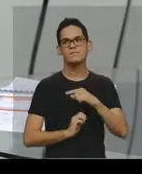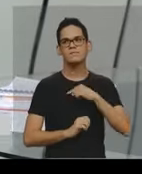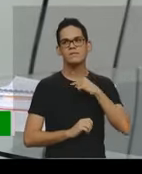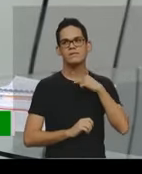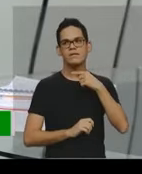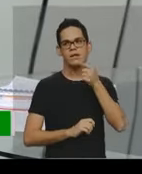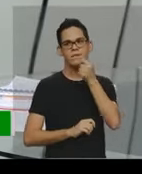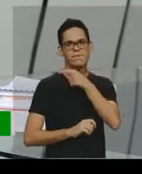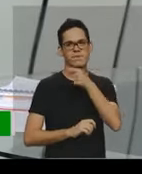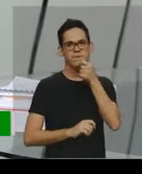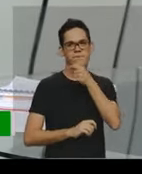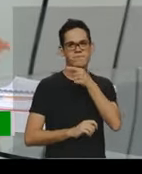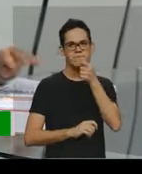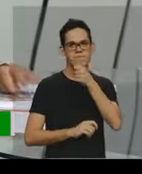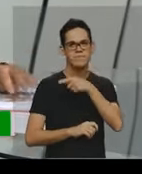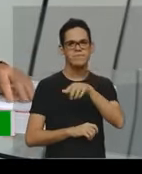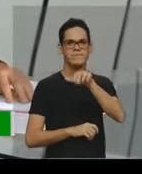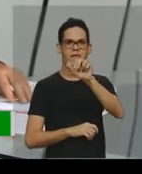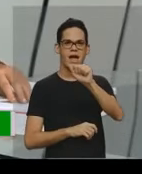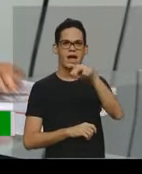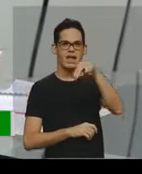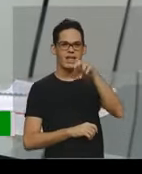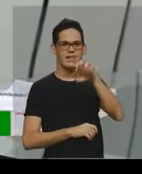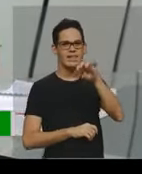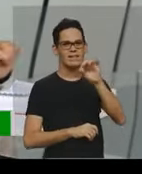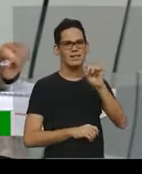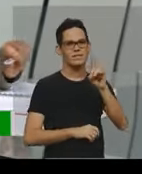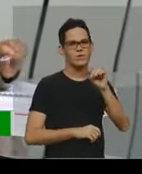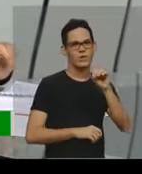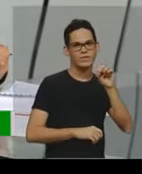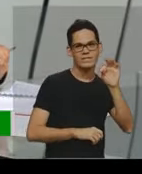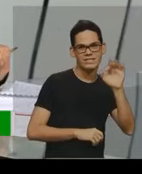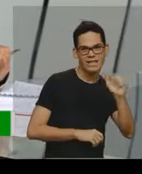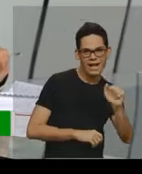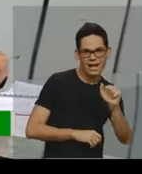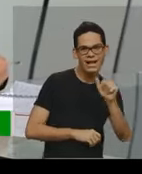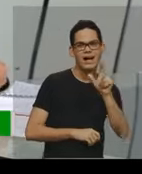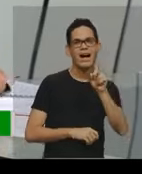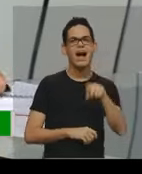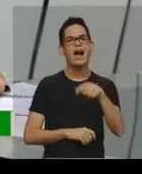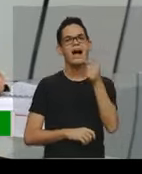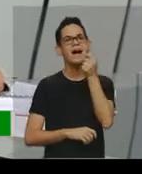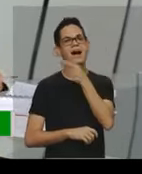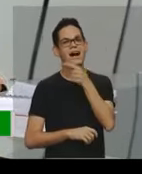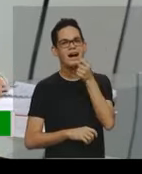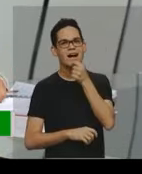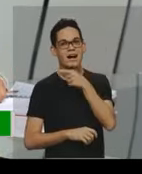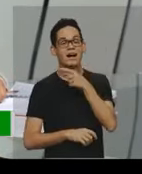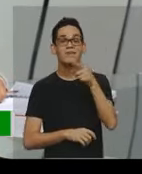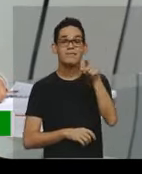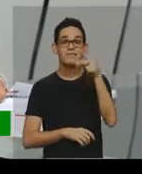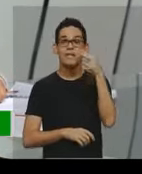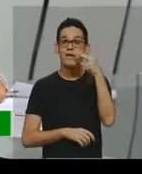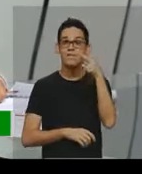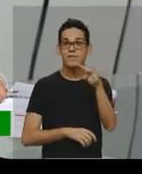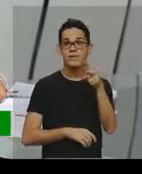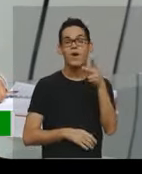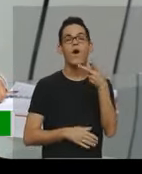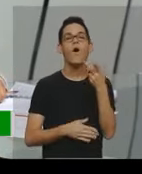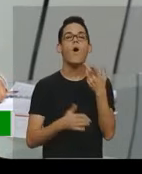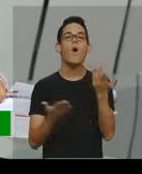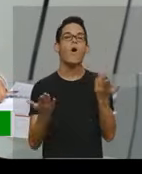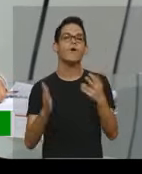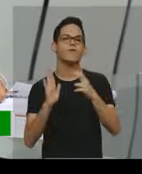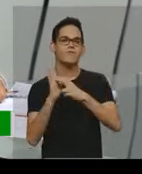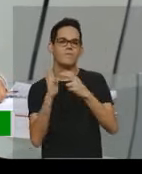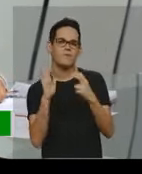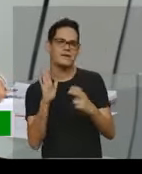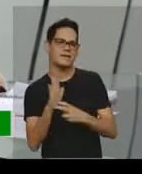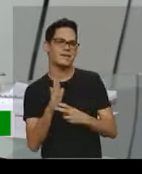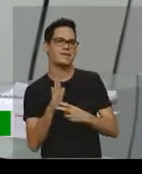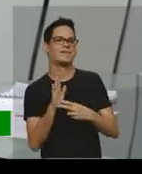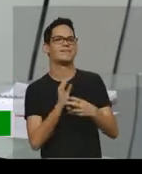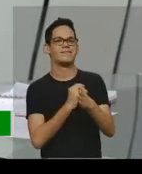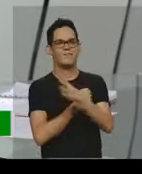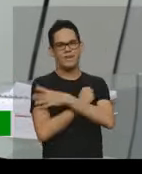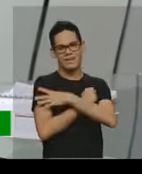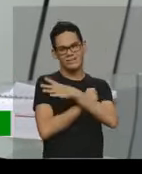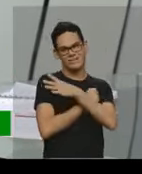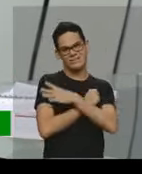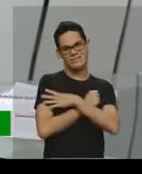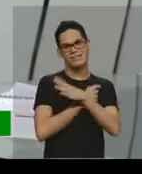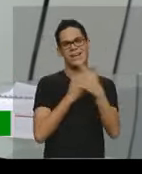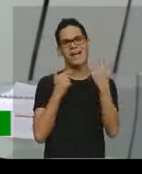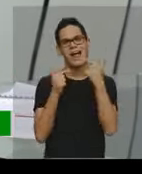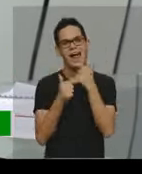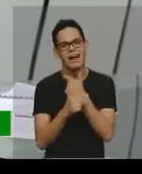hoje de manhã, né, na aula do quarto ano, então é um gênero muito gostoso, né,